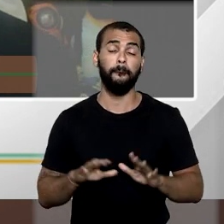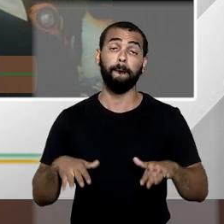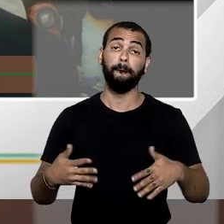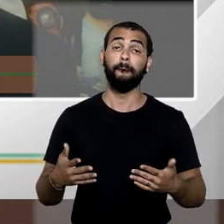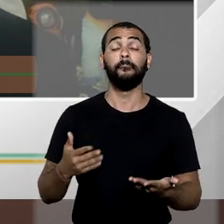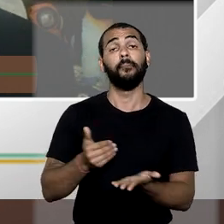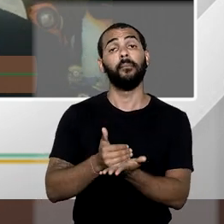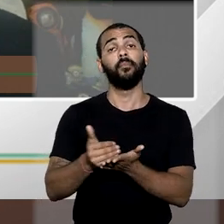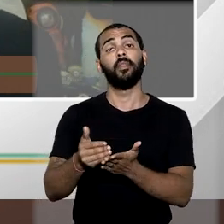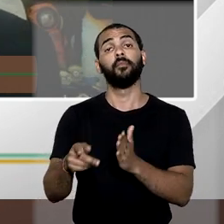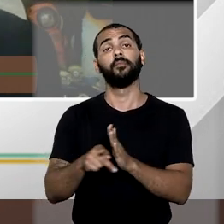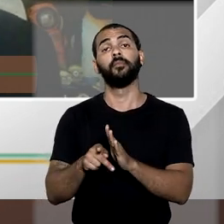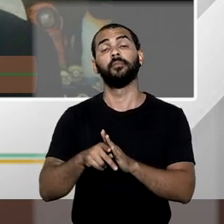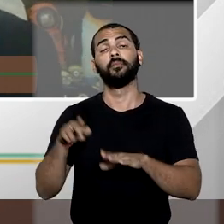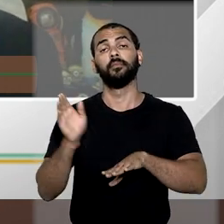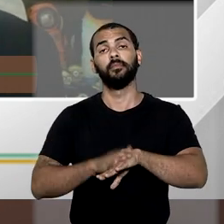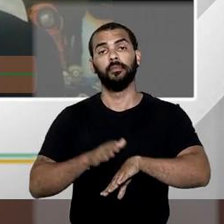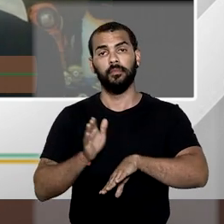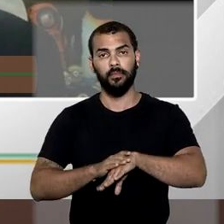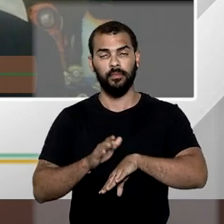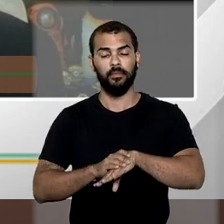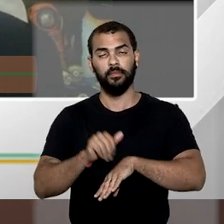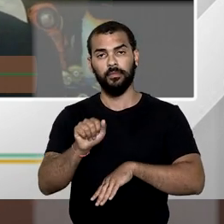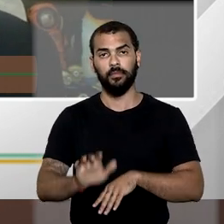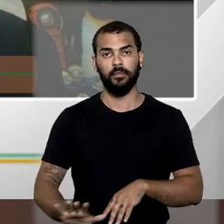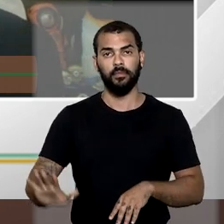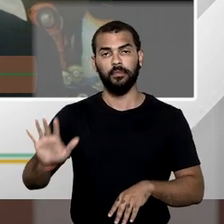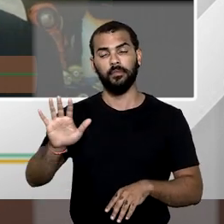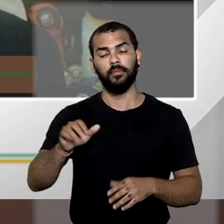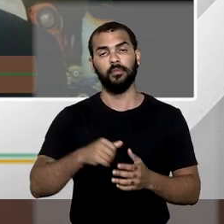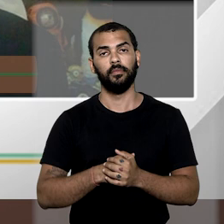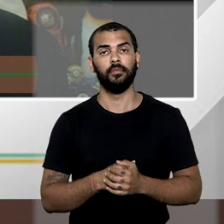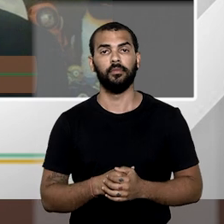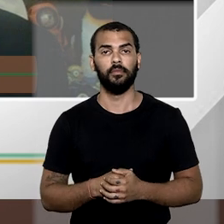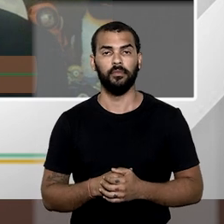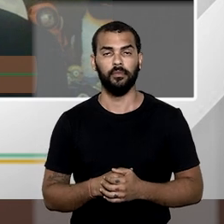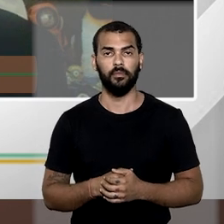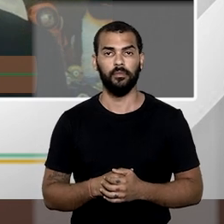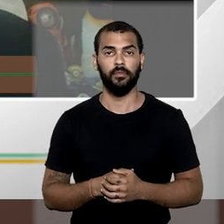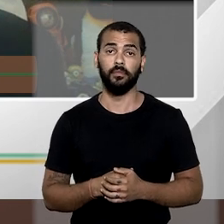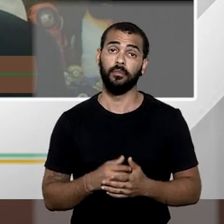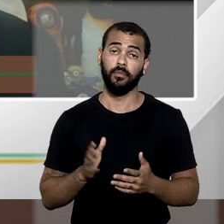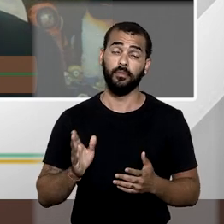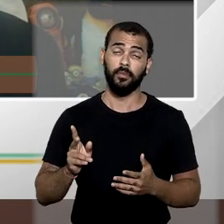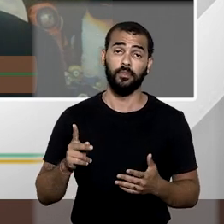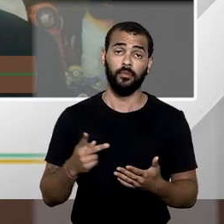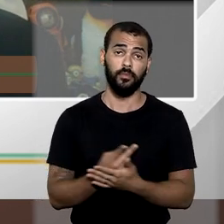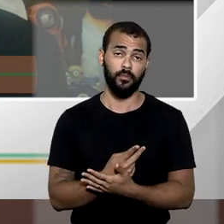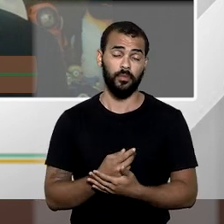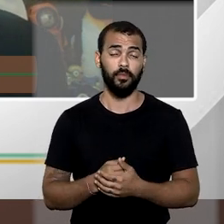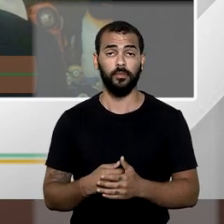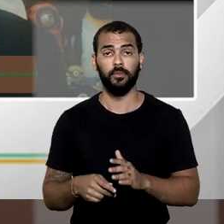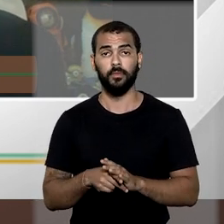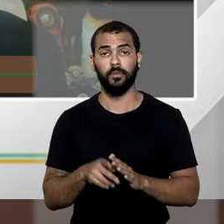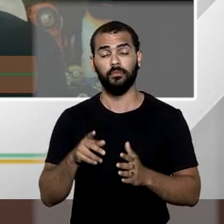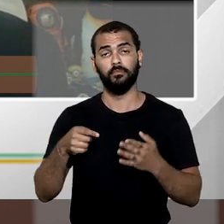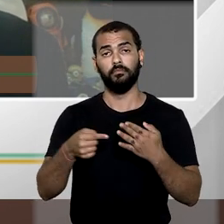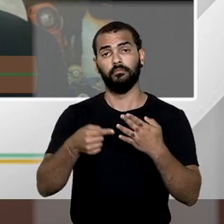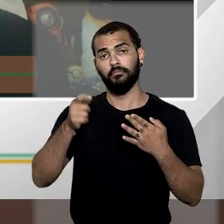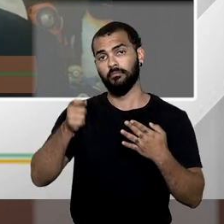execução que em geral como se dá em quase toda e qualquer sentença dita